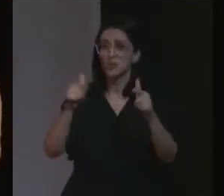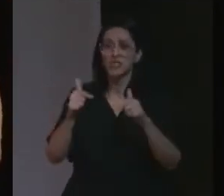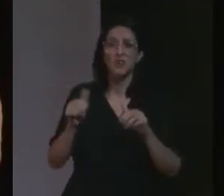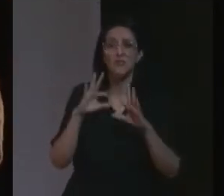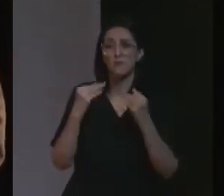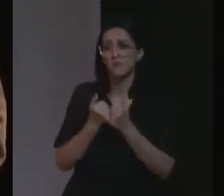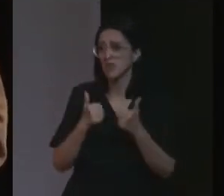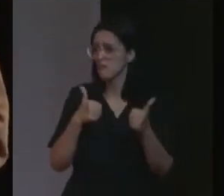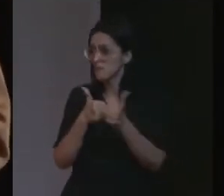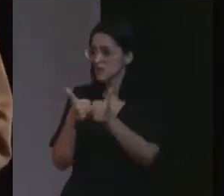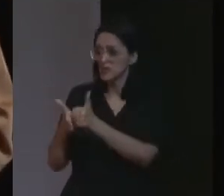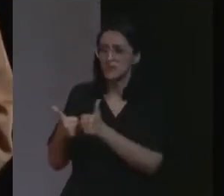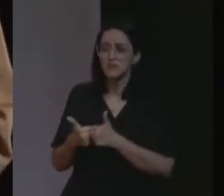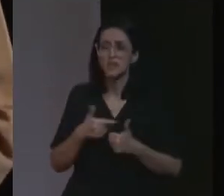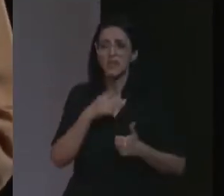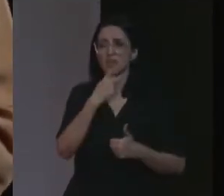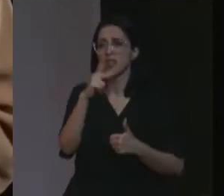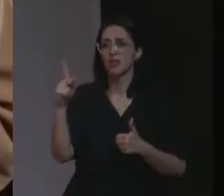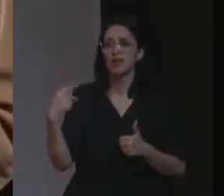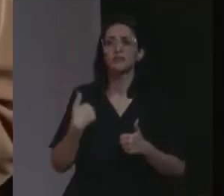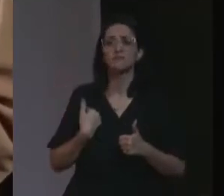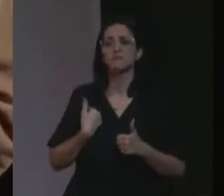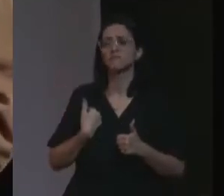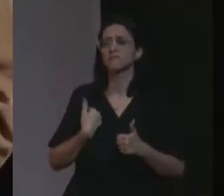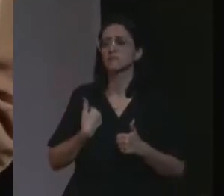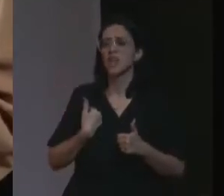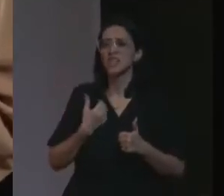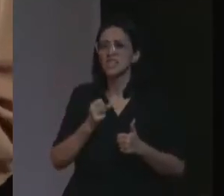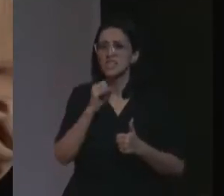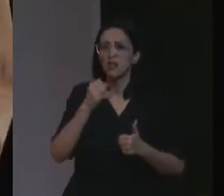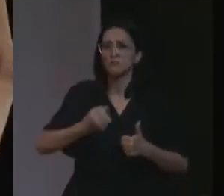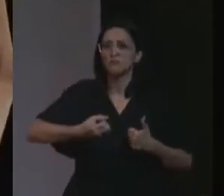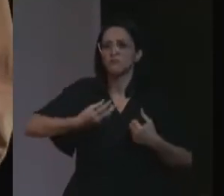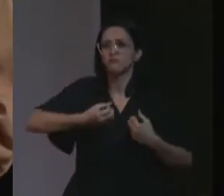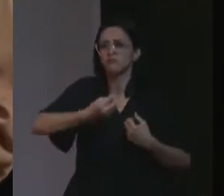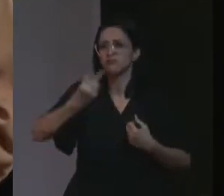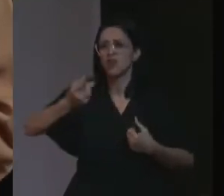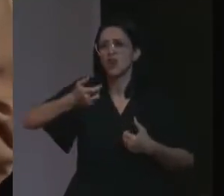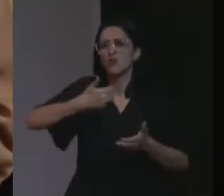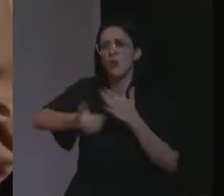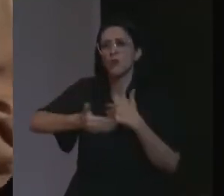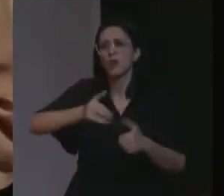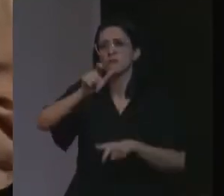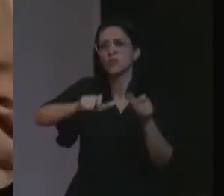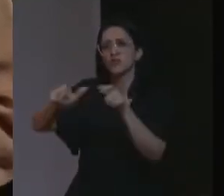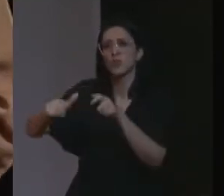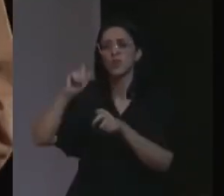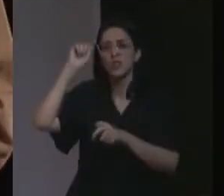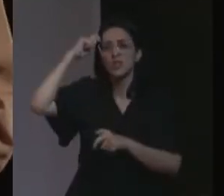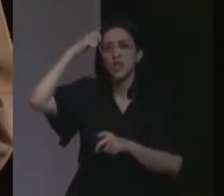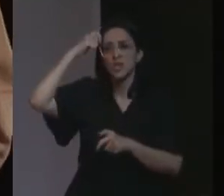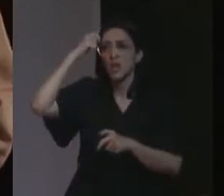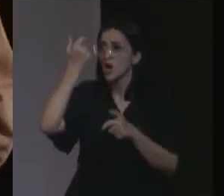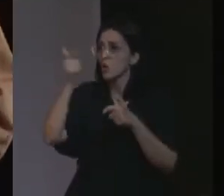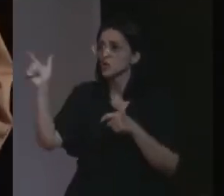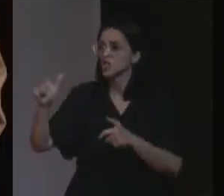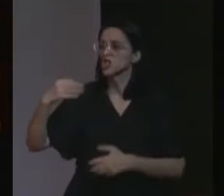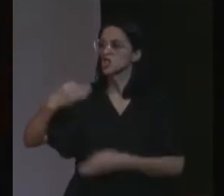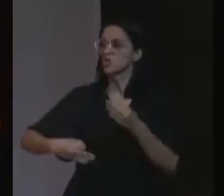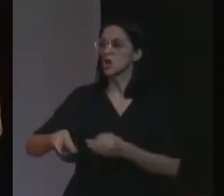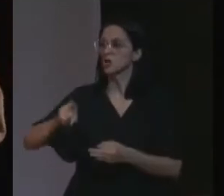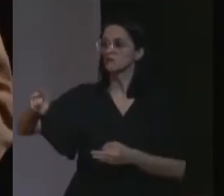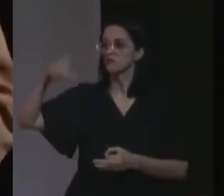próximo a ele. Porque muitos, muitos, muitos, se fosse qualquer outra pessoa negra no lugar dele, ele teria sido julgado,